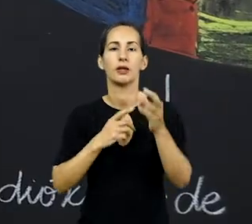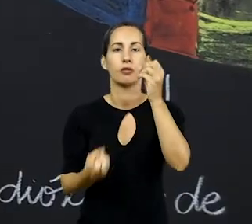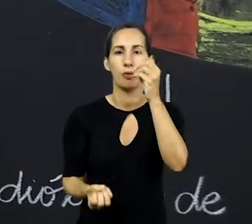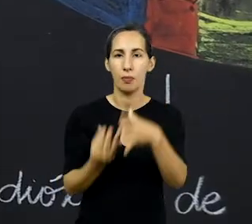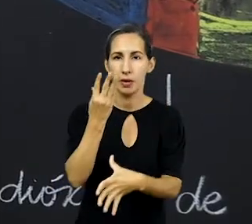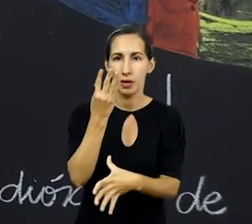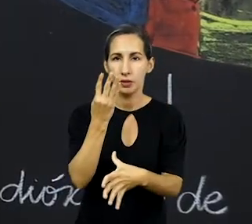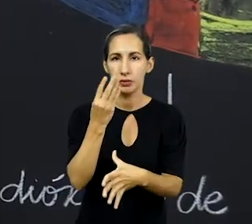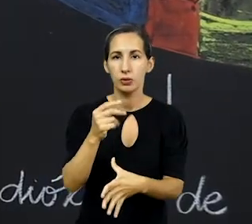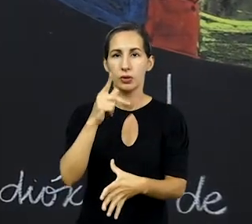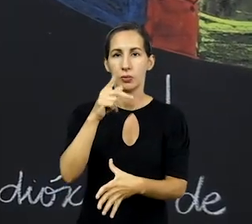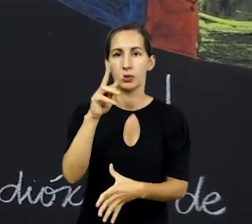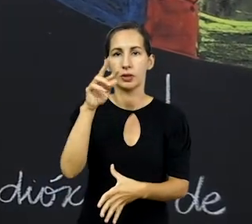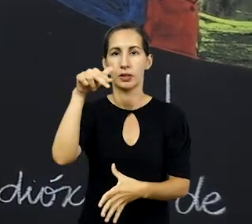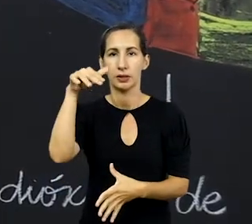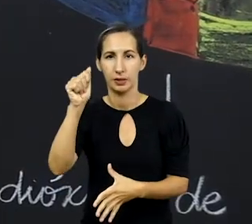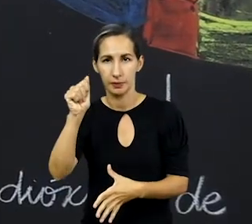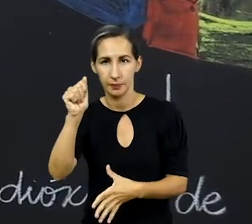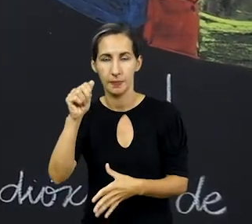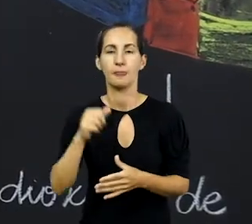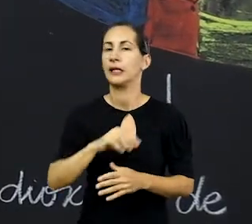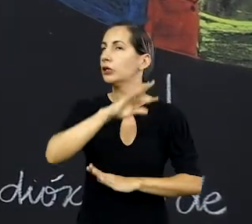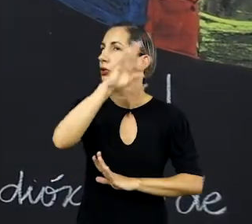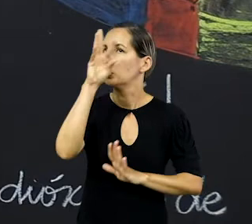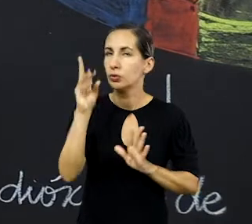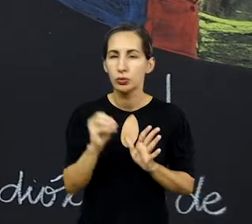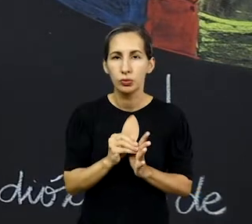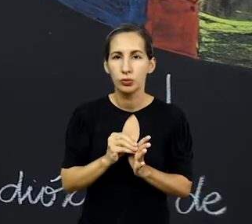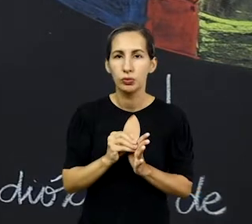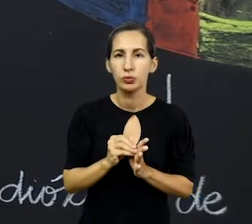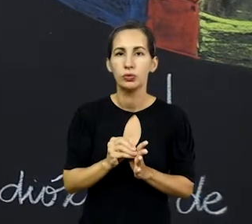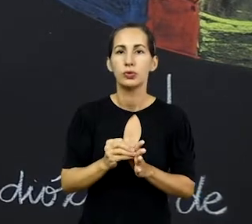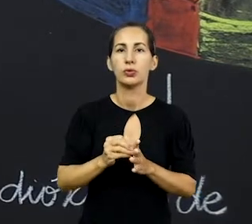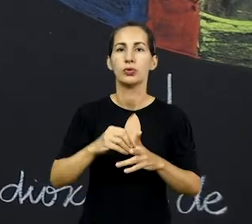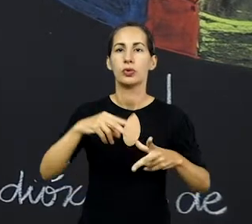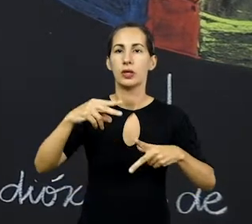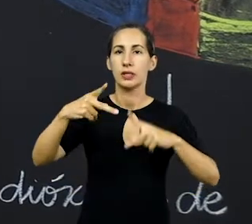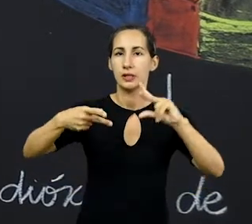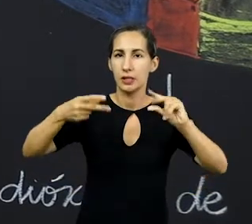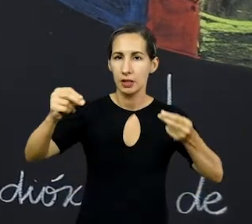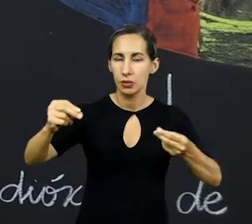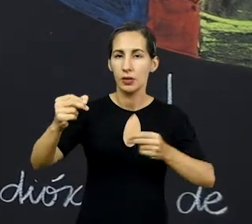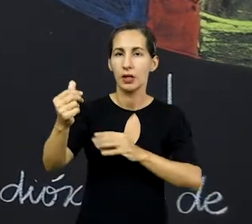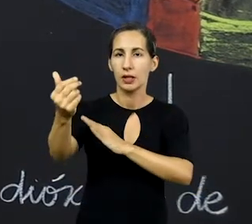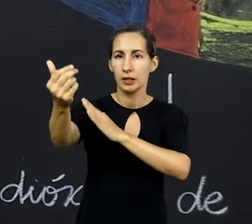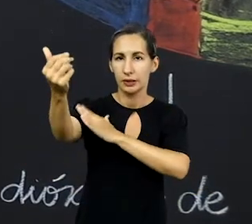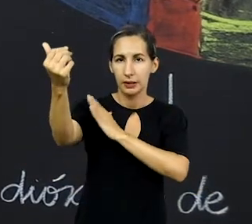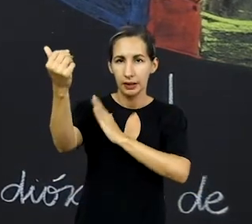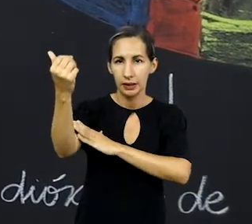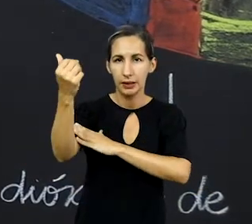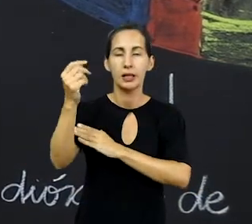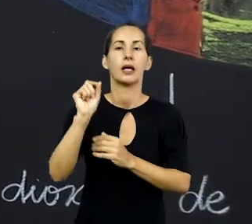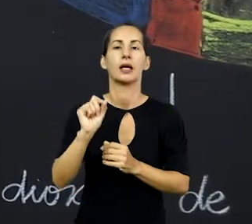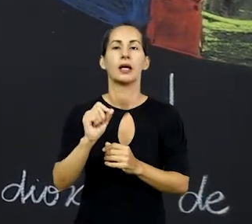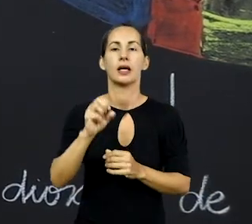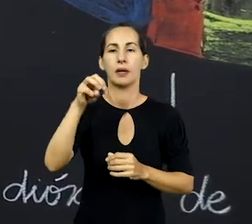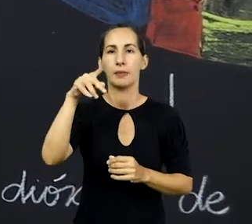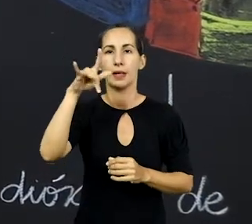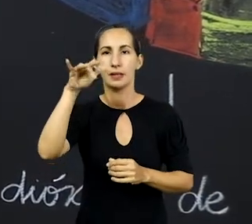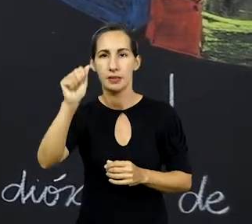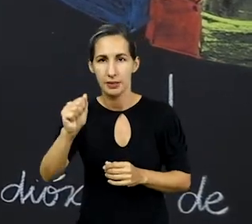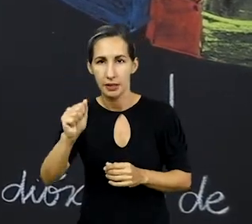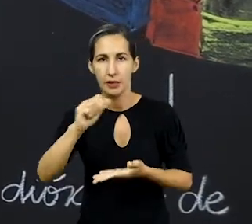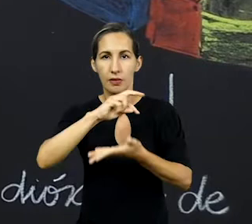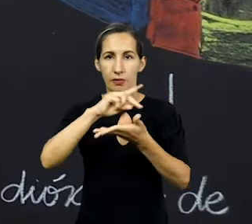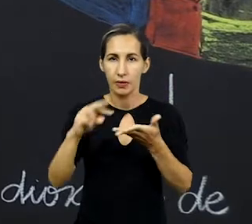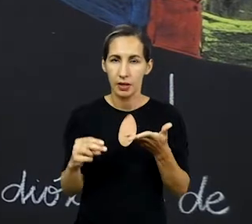por proteínas. Em todas as nossas células, no núcleo delas, com exceção das hemácias, que são